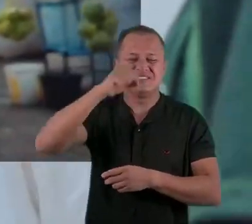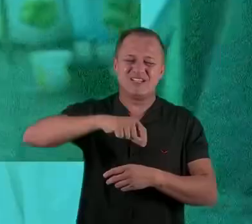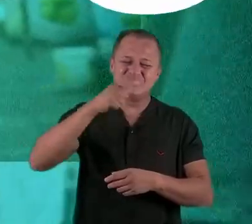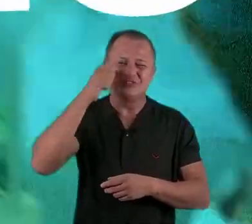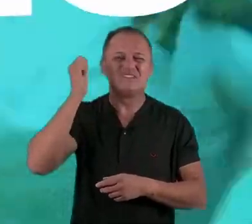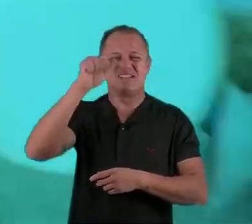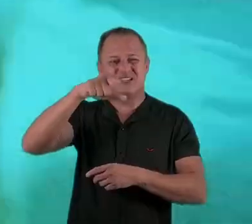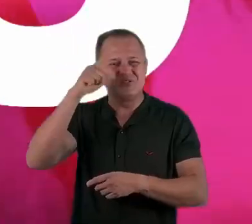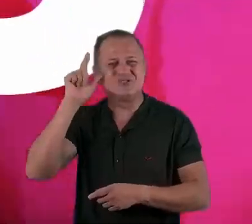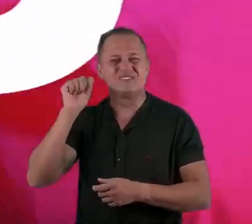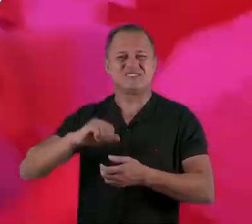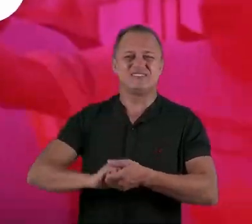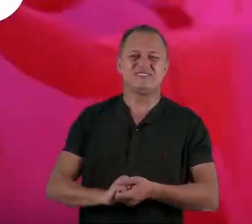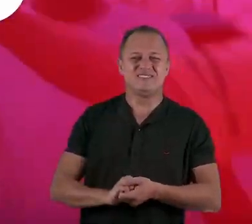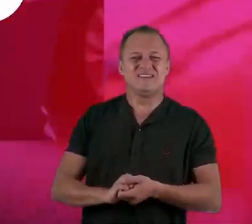Mestre